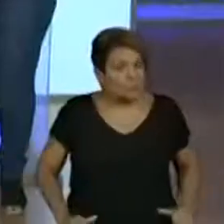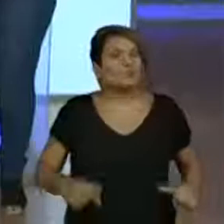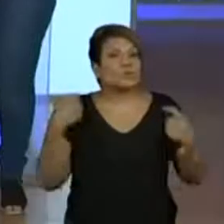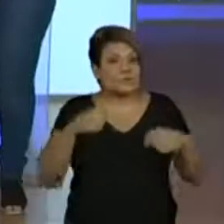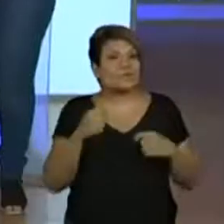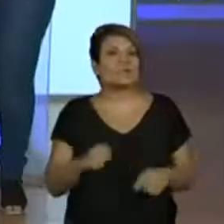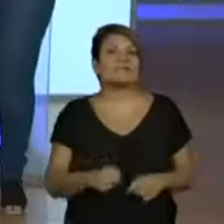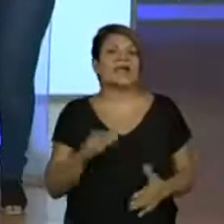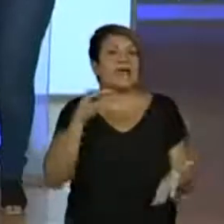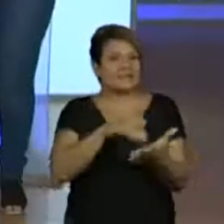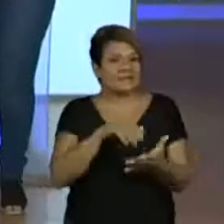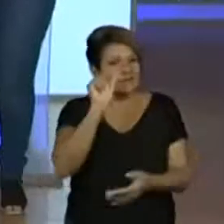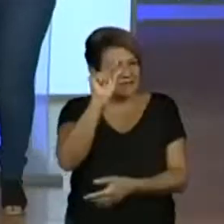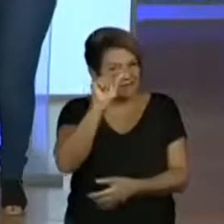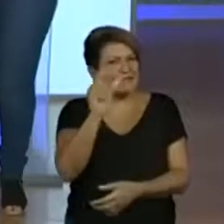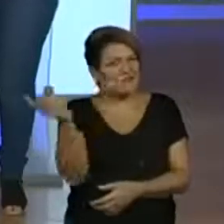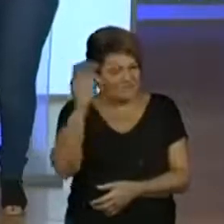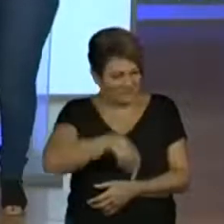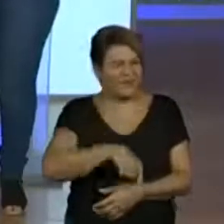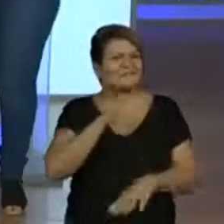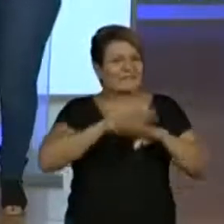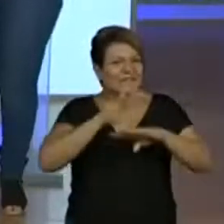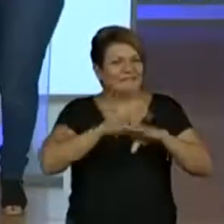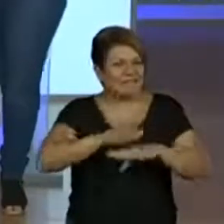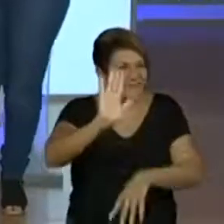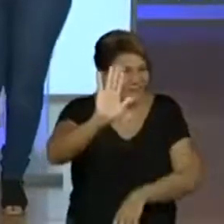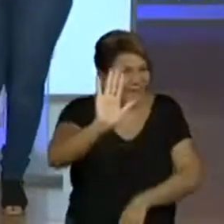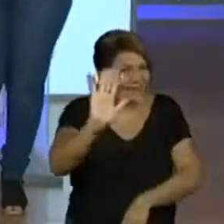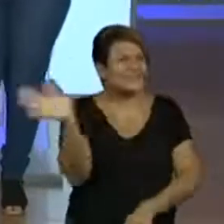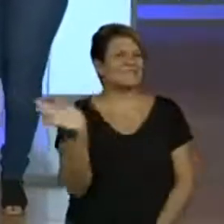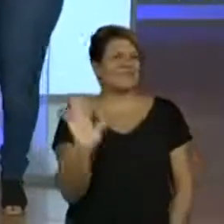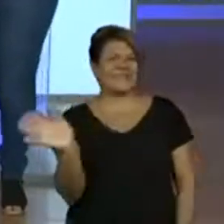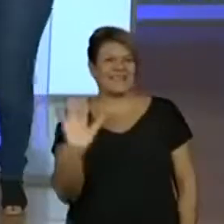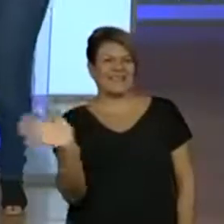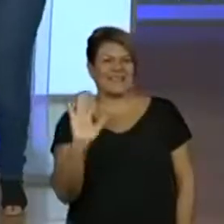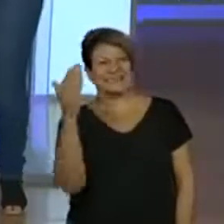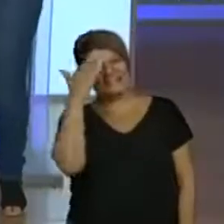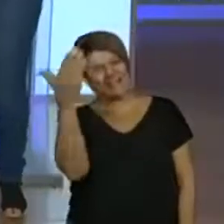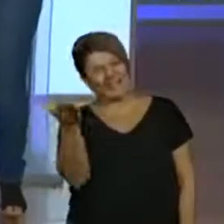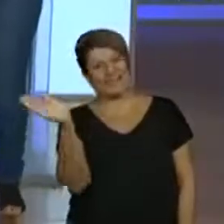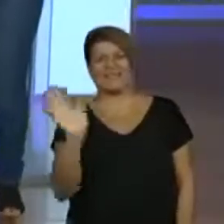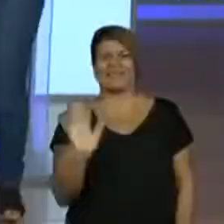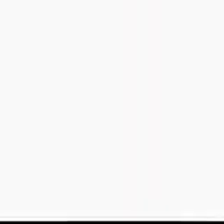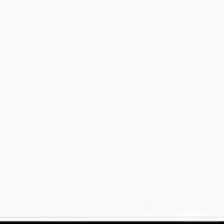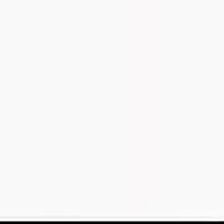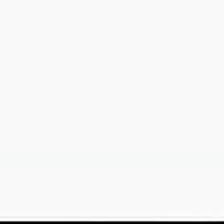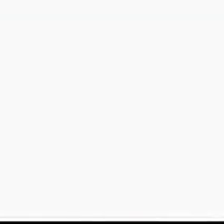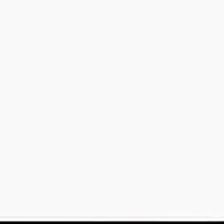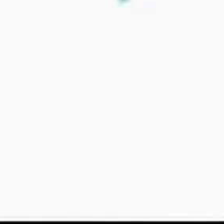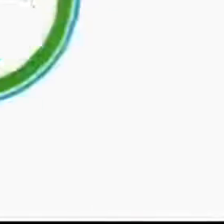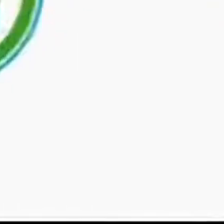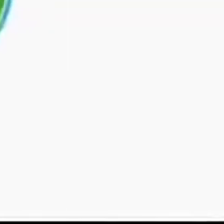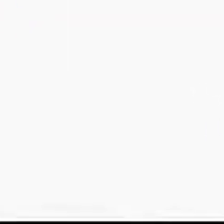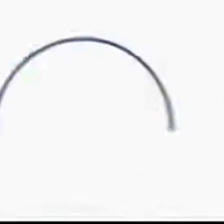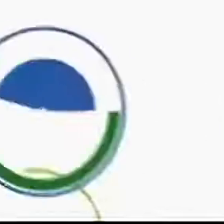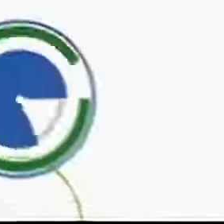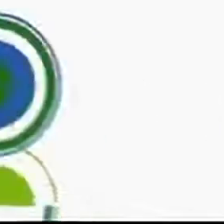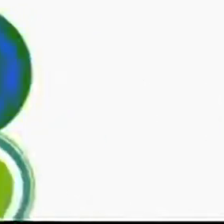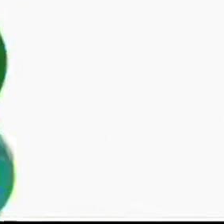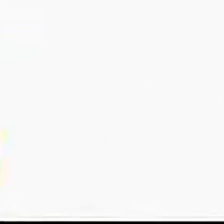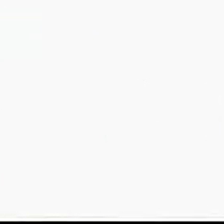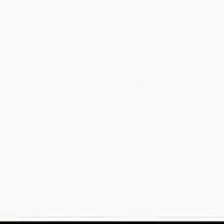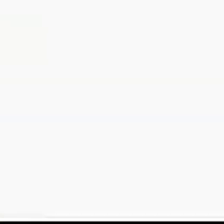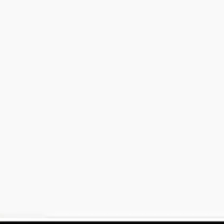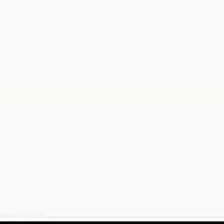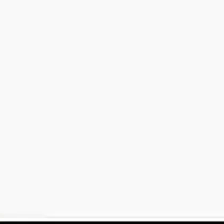Até daqui a pouco com aula de matemática. Já volto, turma. Tchau, obrigada. Tchau. Transcrição